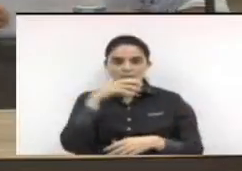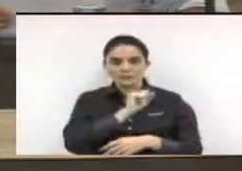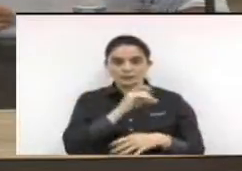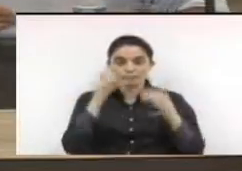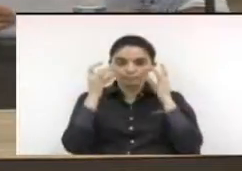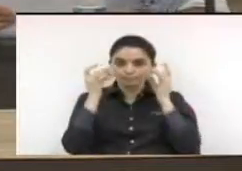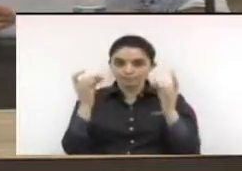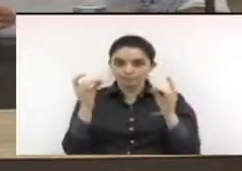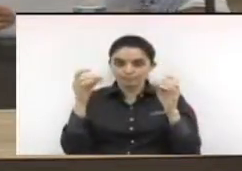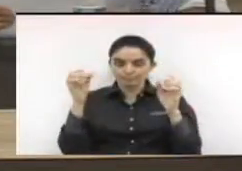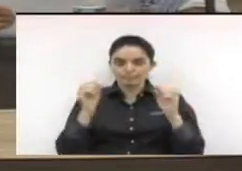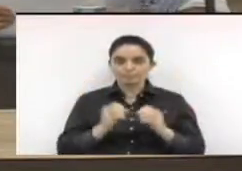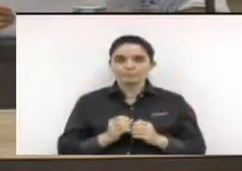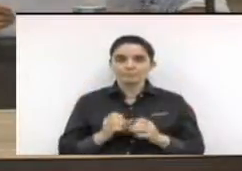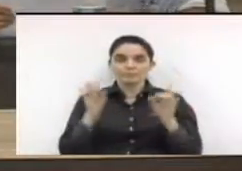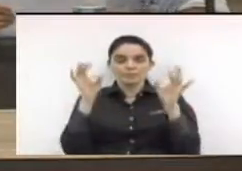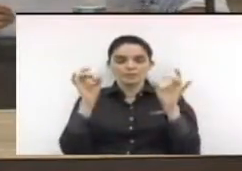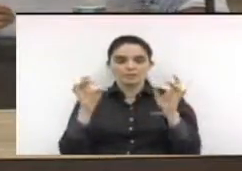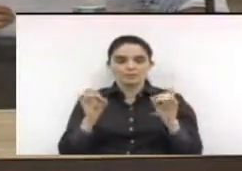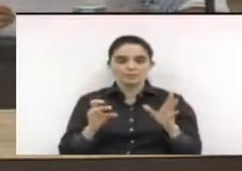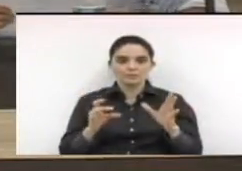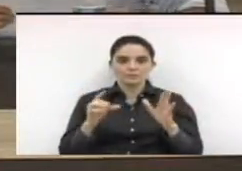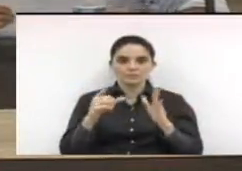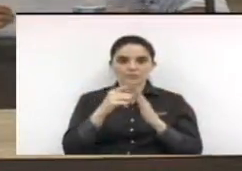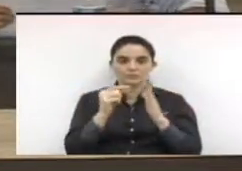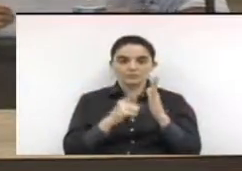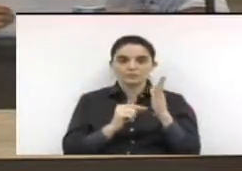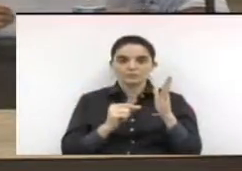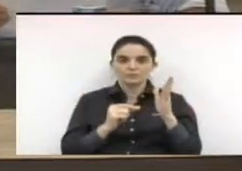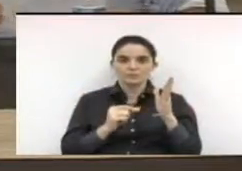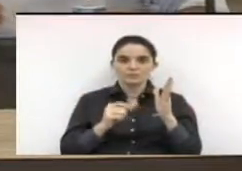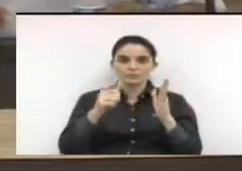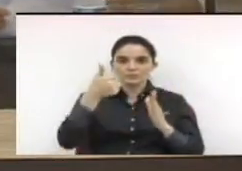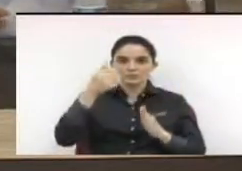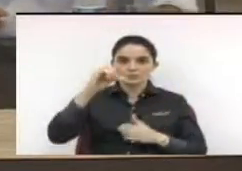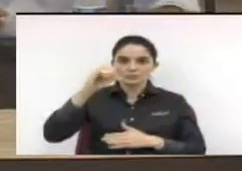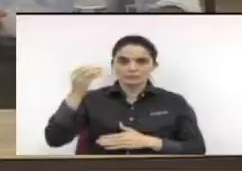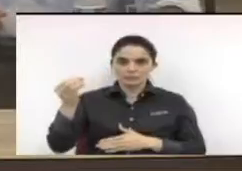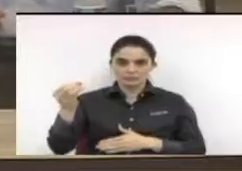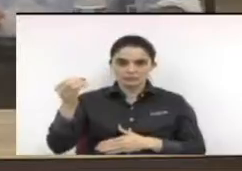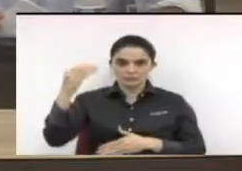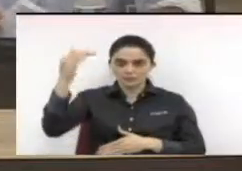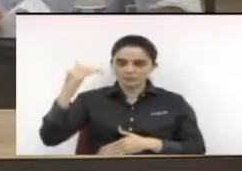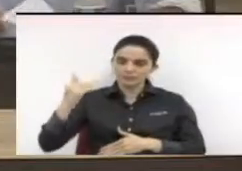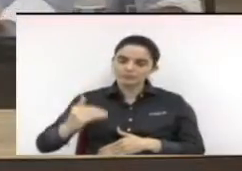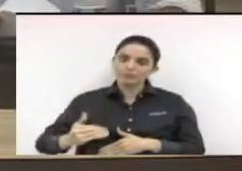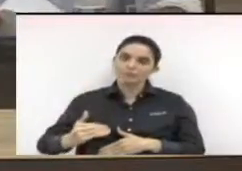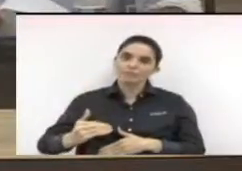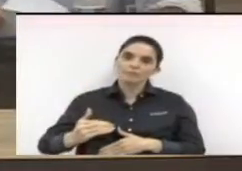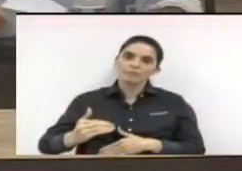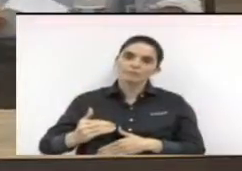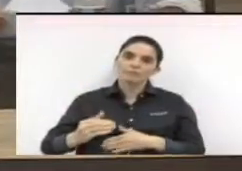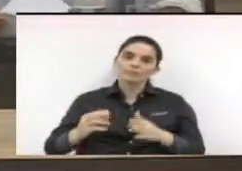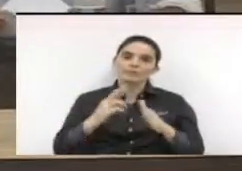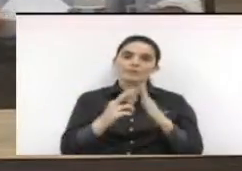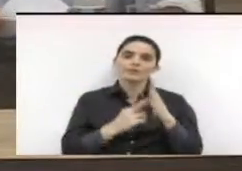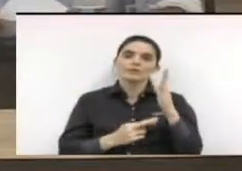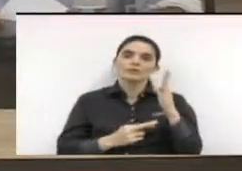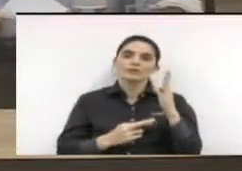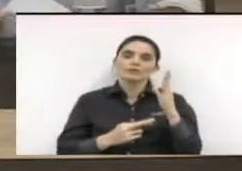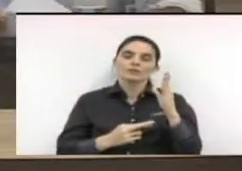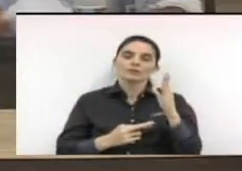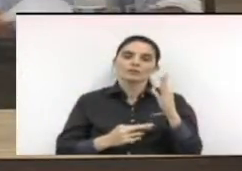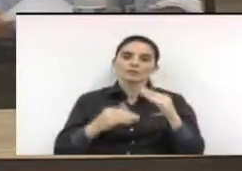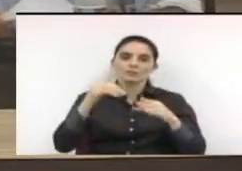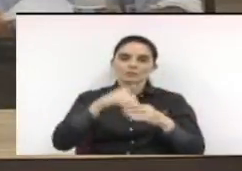especial conforme disposto nos artigos 190 e seguintes do regimento interno da câmara municipal de limeira